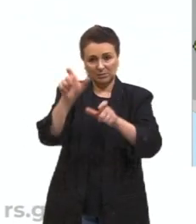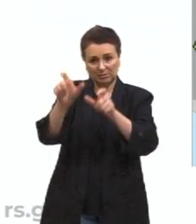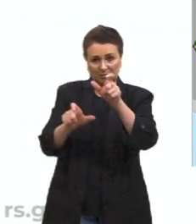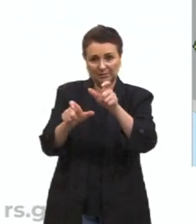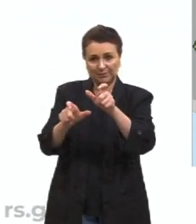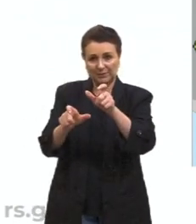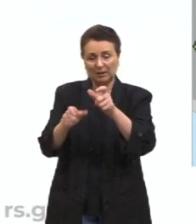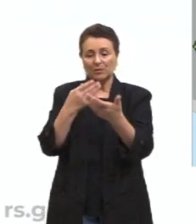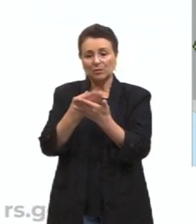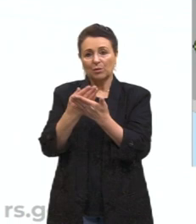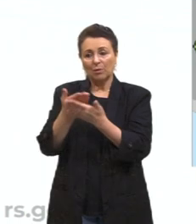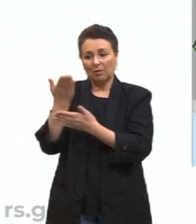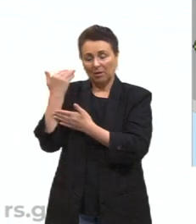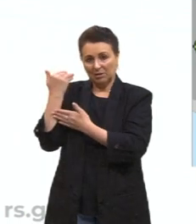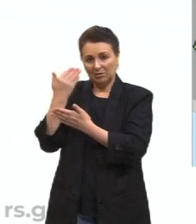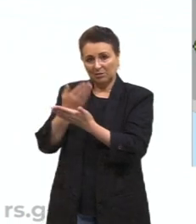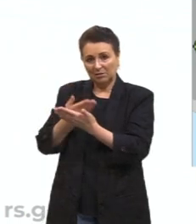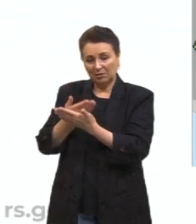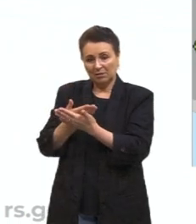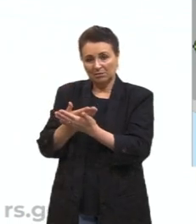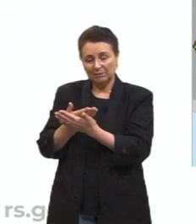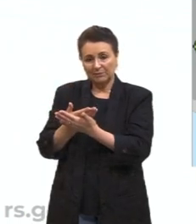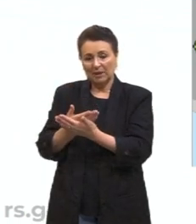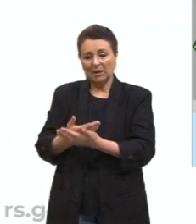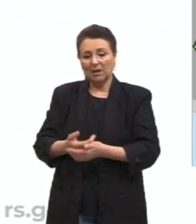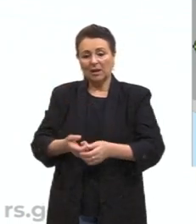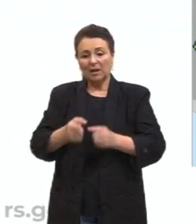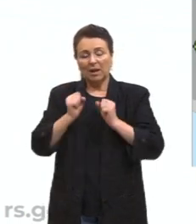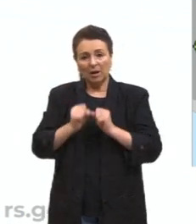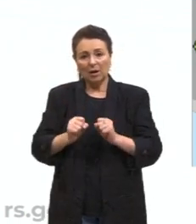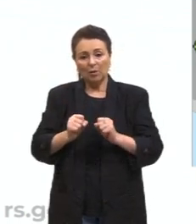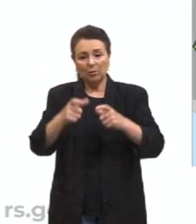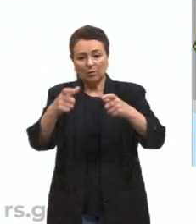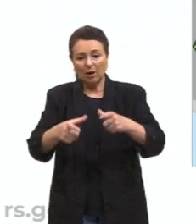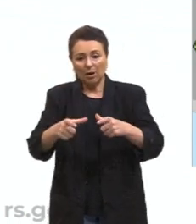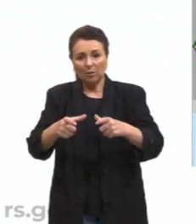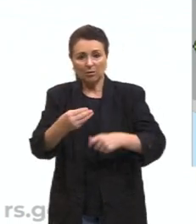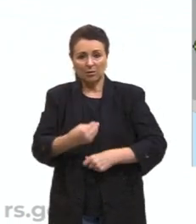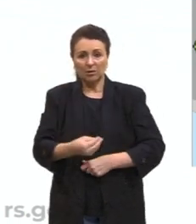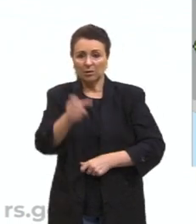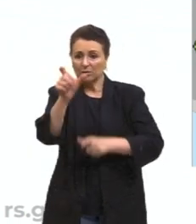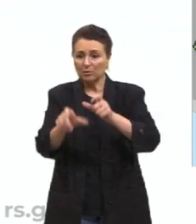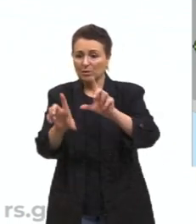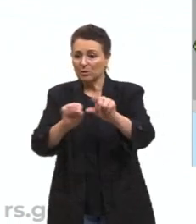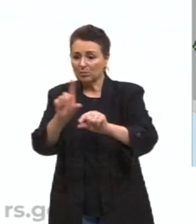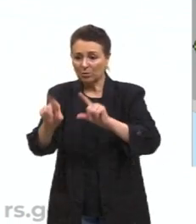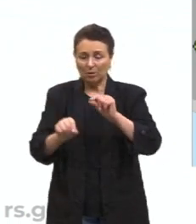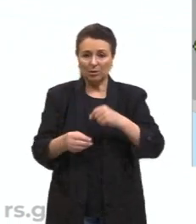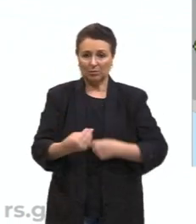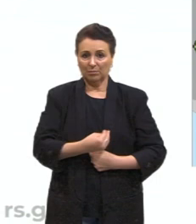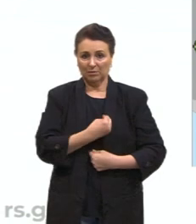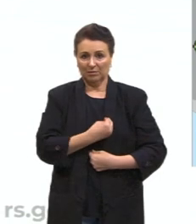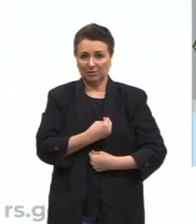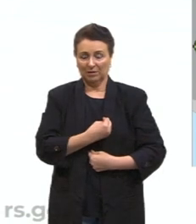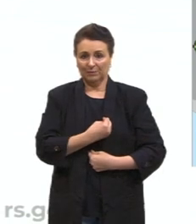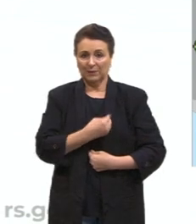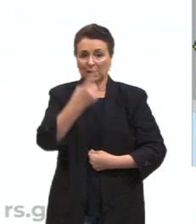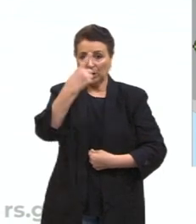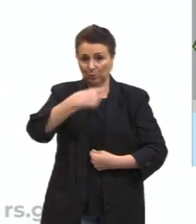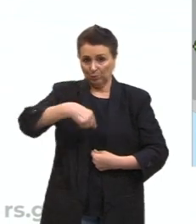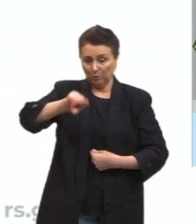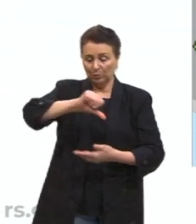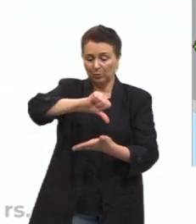anteriores, acaba sendo o local que as pessoas vão viver aquela questão toda. Já dentro do outro mapa,